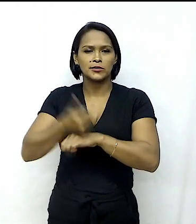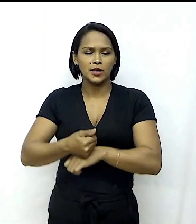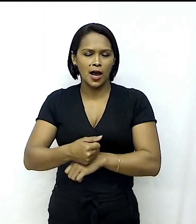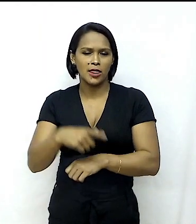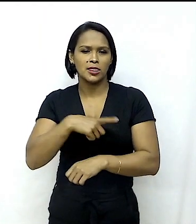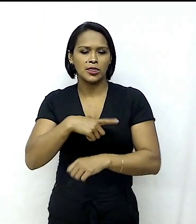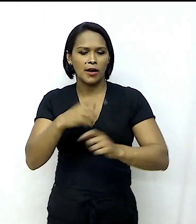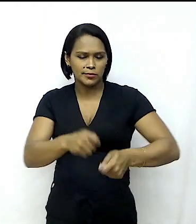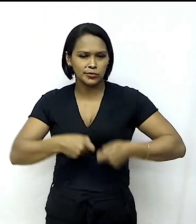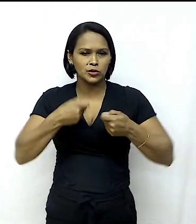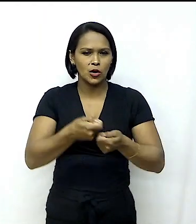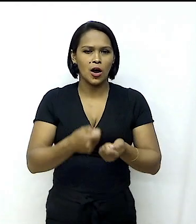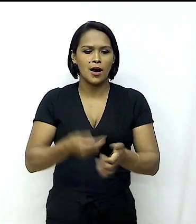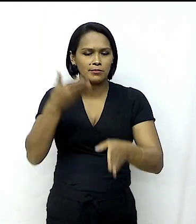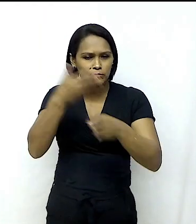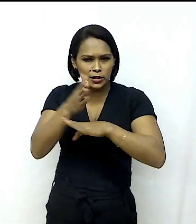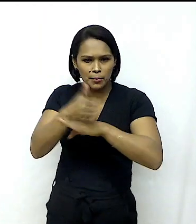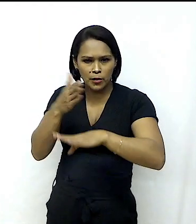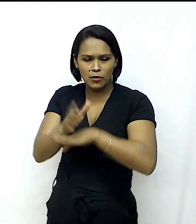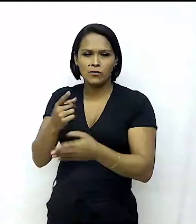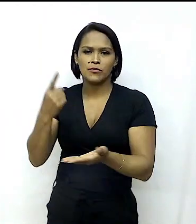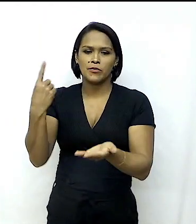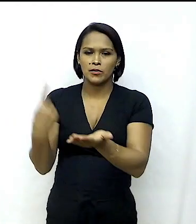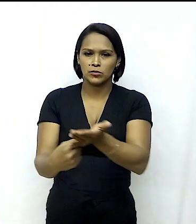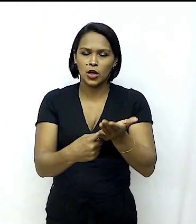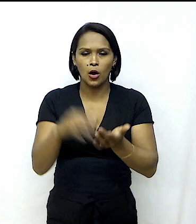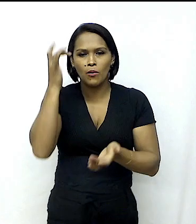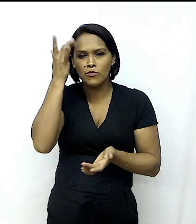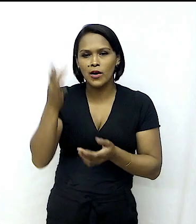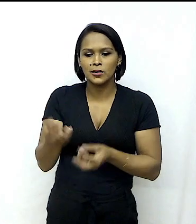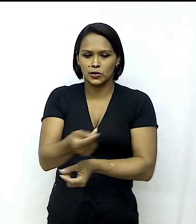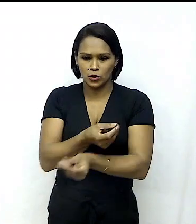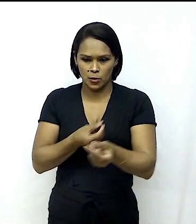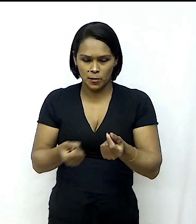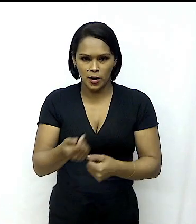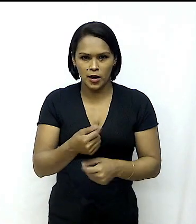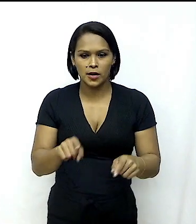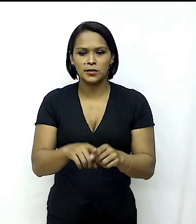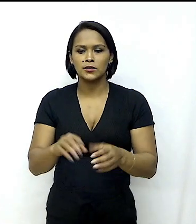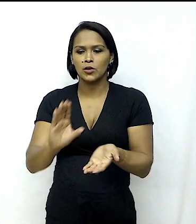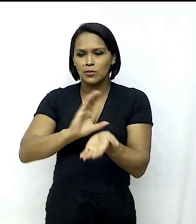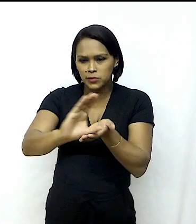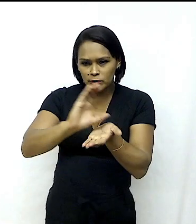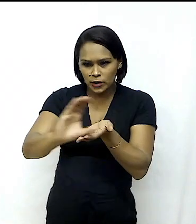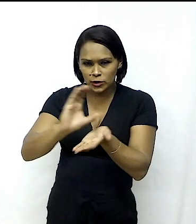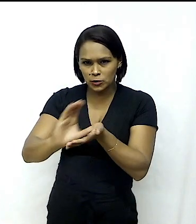empenhado na aprovação de acordos de facilitação de comércio, investimentos,